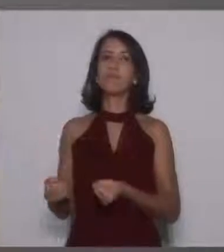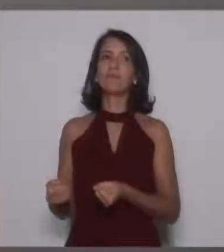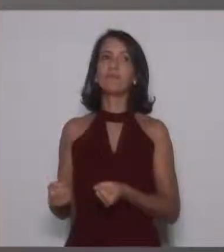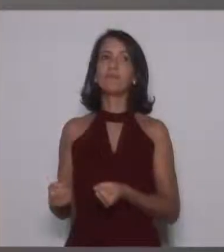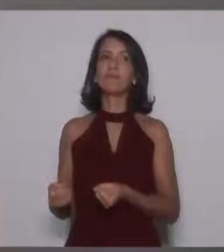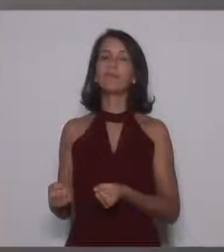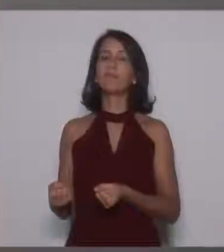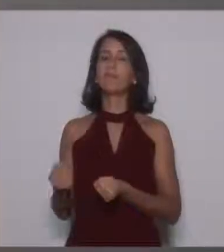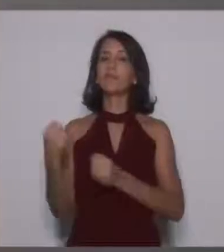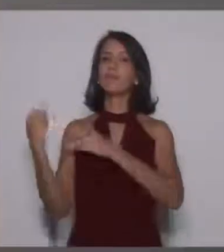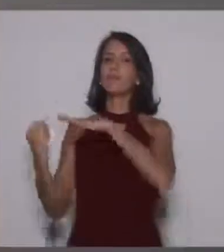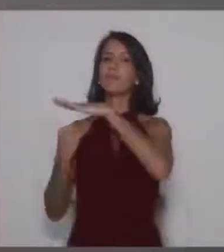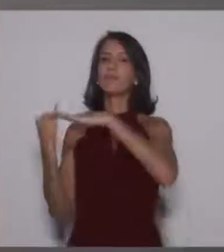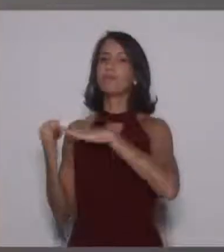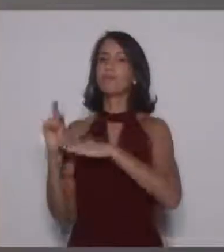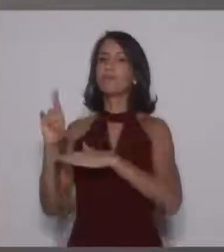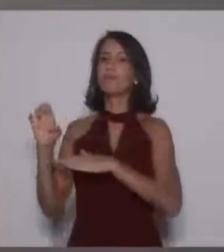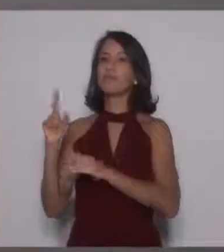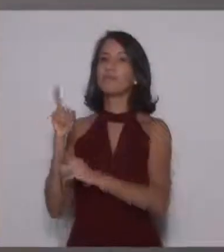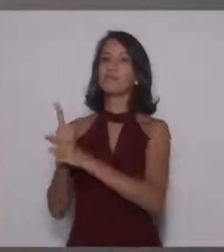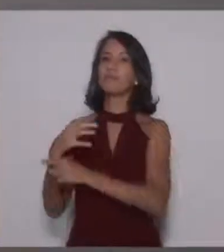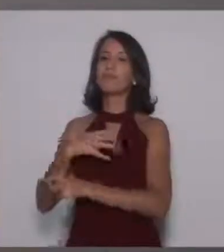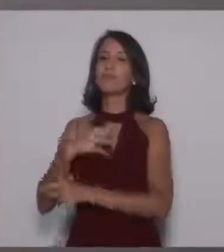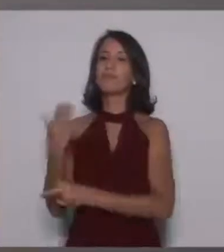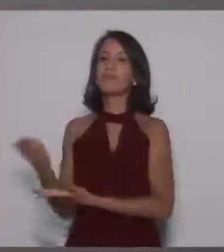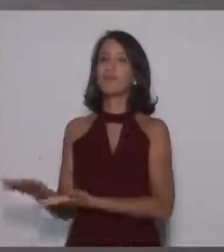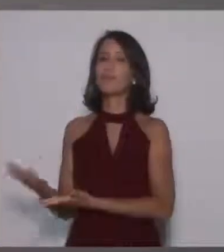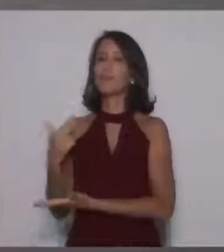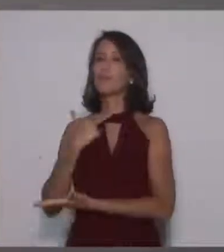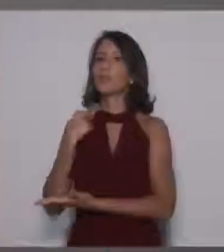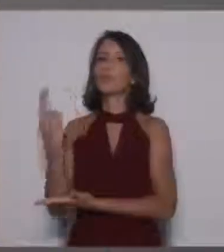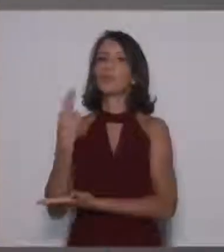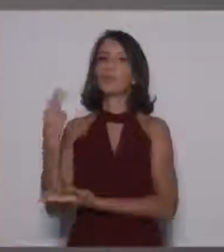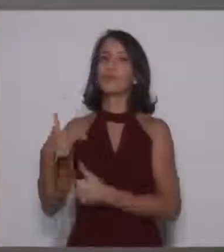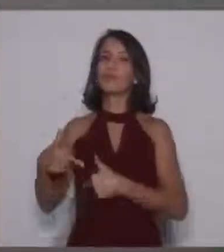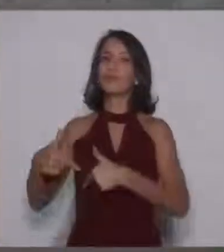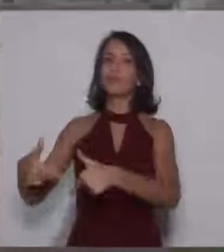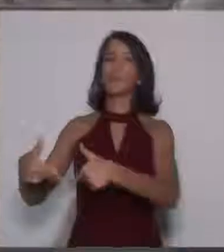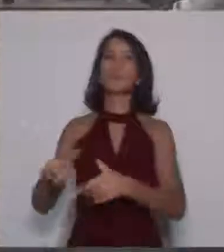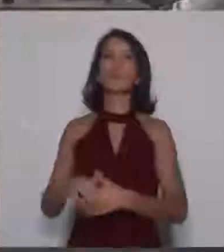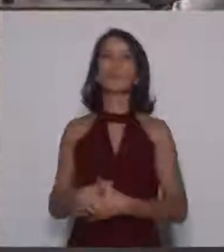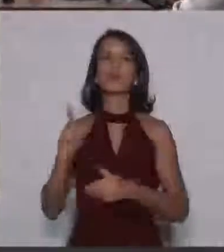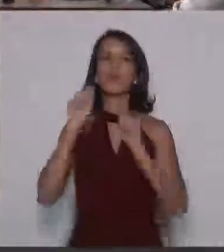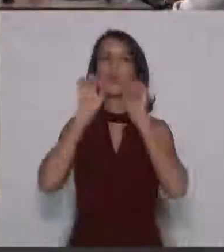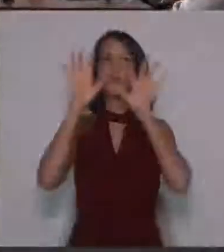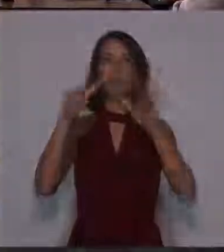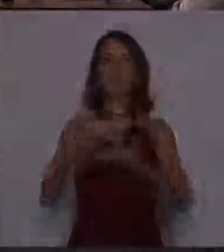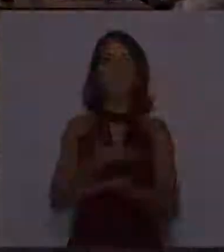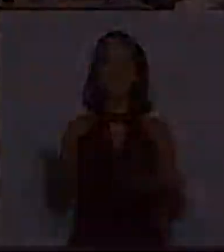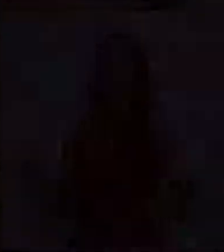entidade, porque, infelizmente, do jeito que está, não tem como continuar. Deus que abençoe a todos.